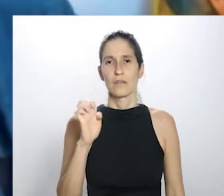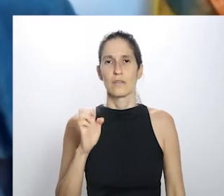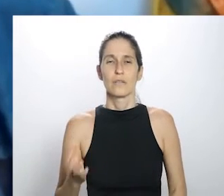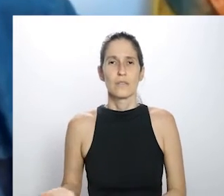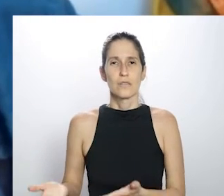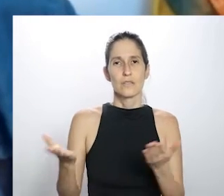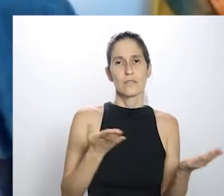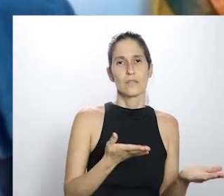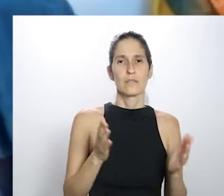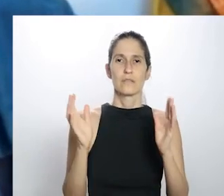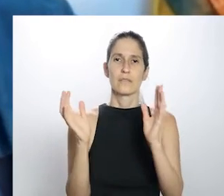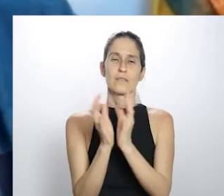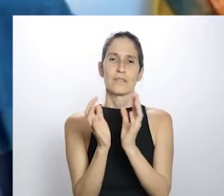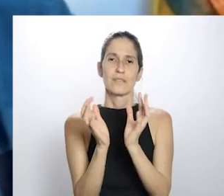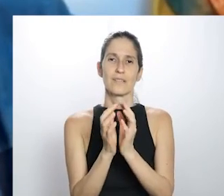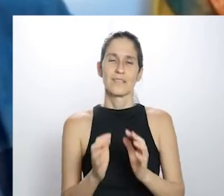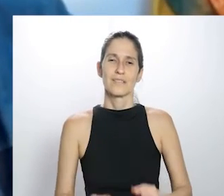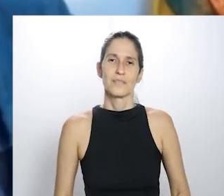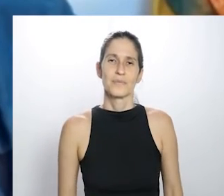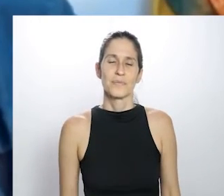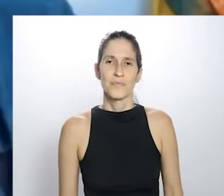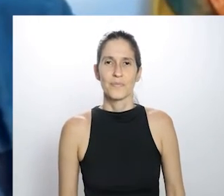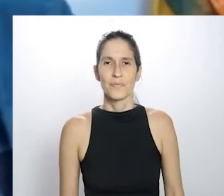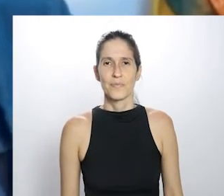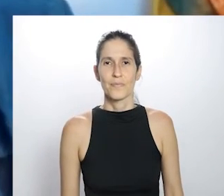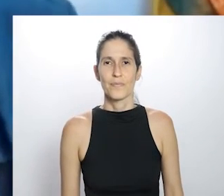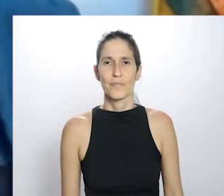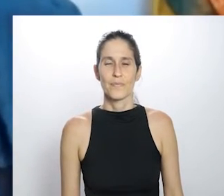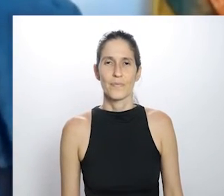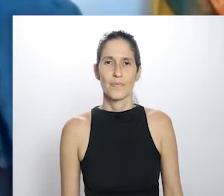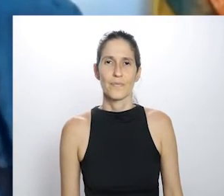Ruth Pajeú, lá do Recife, vem assim, bora, Ruth.